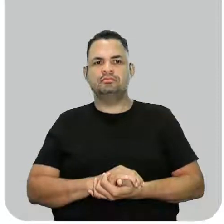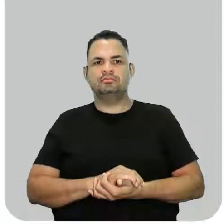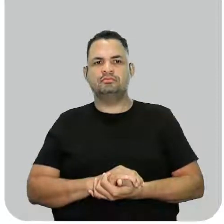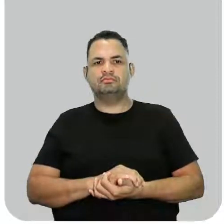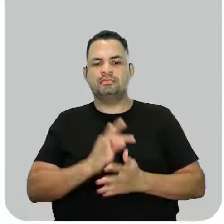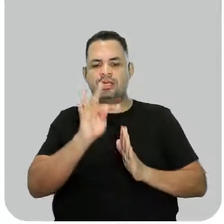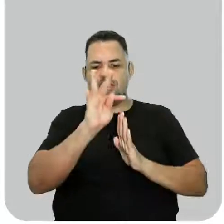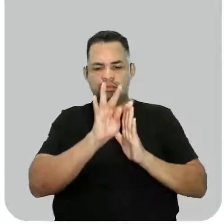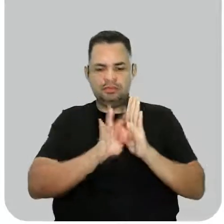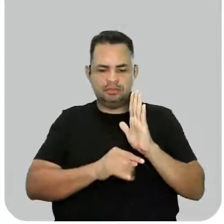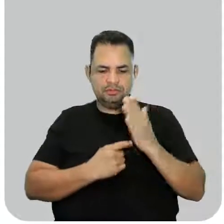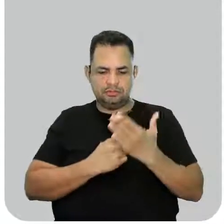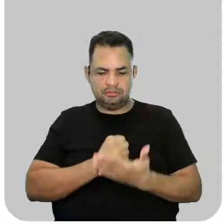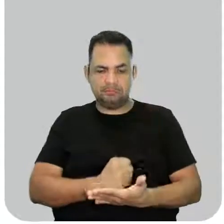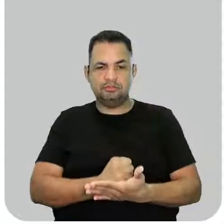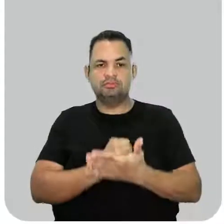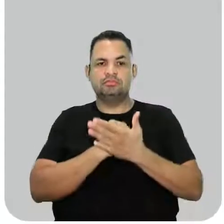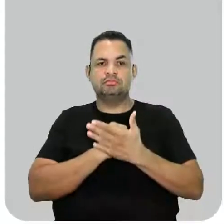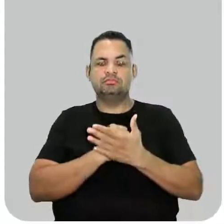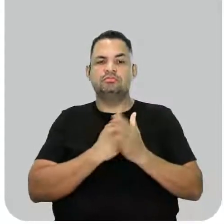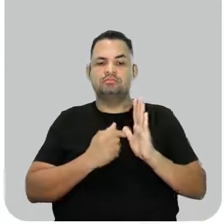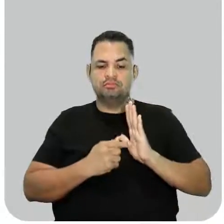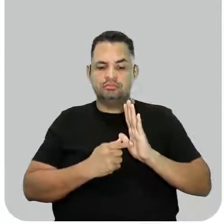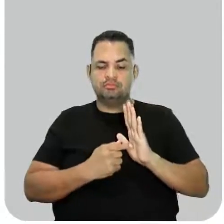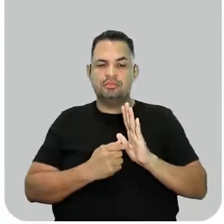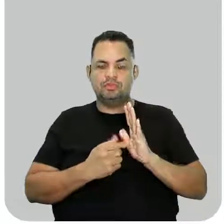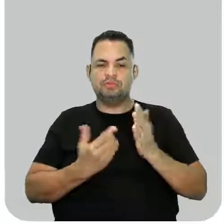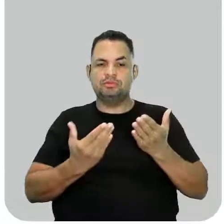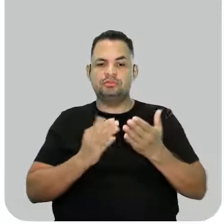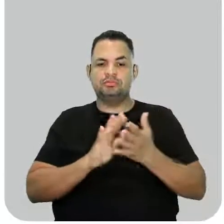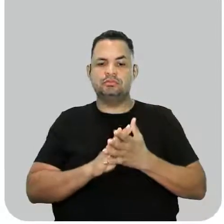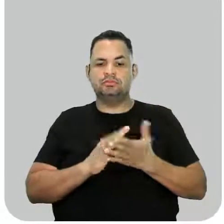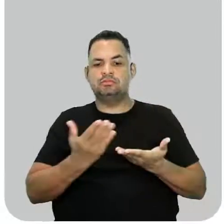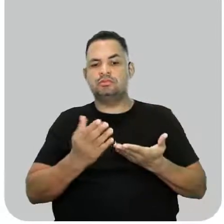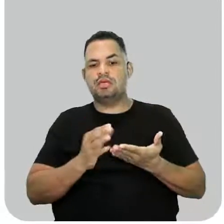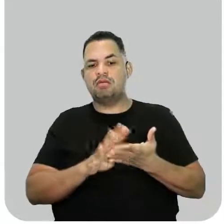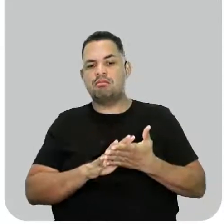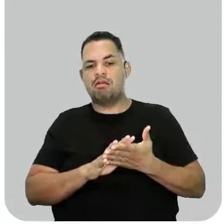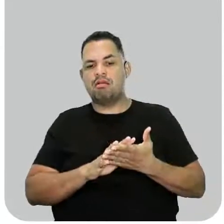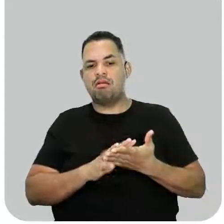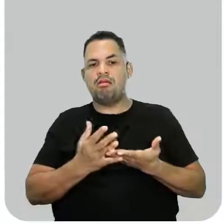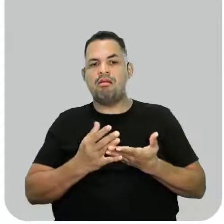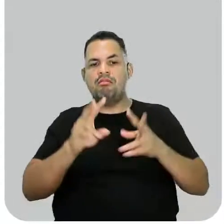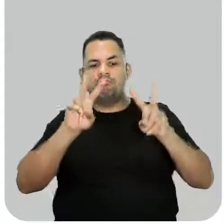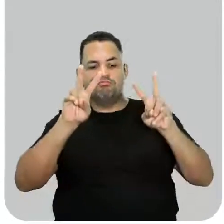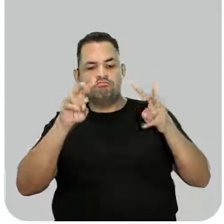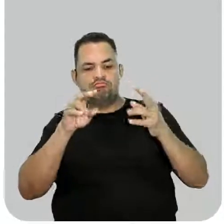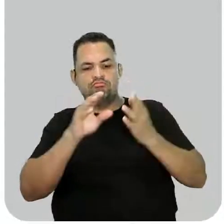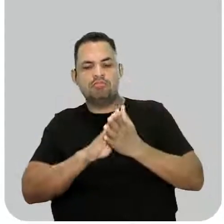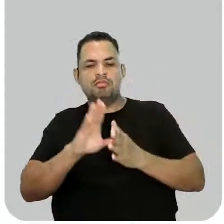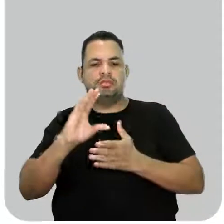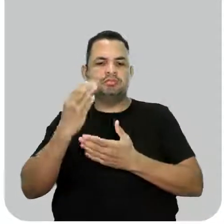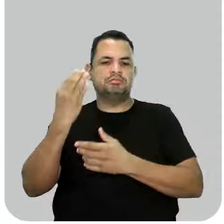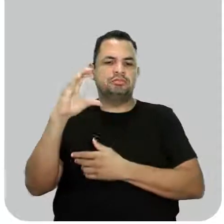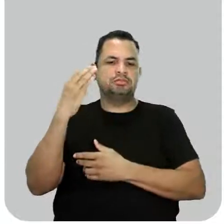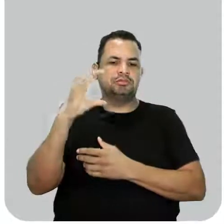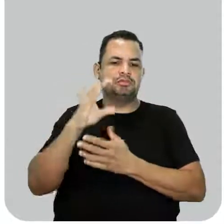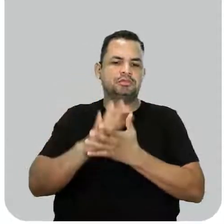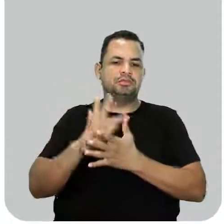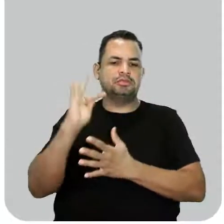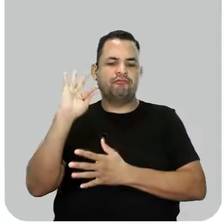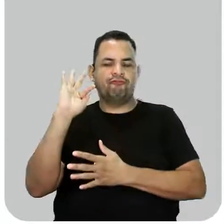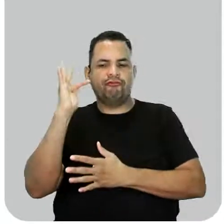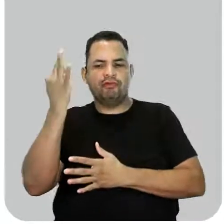texto de suporte que ele vai trazer algum dado histórico, dado científico, um fenômeno, algum